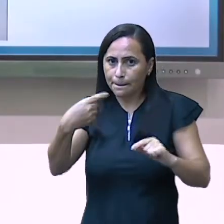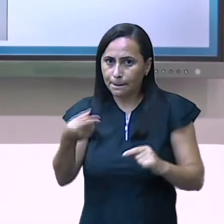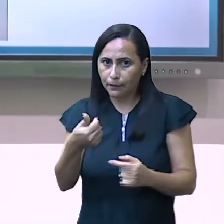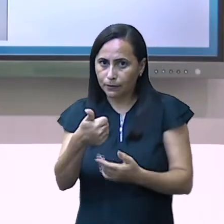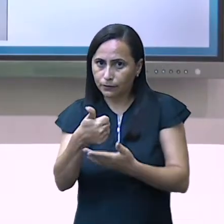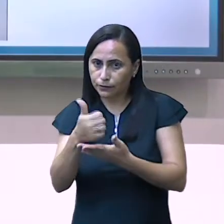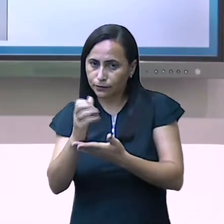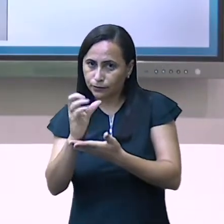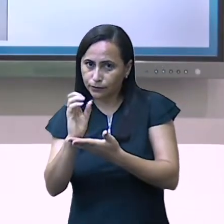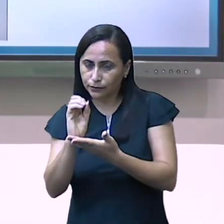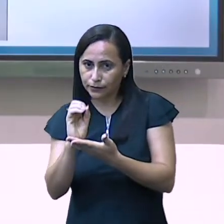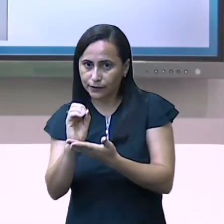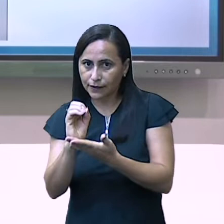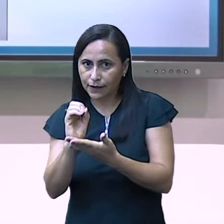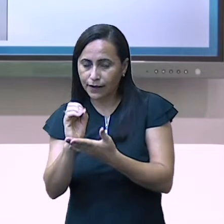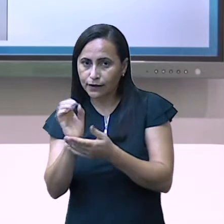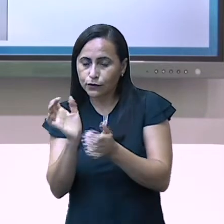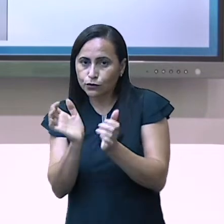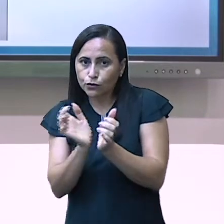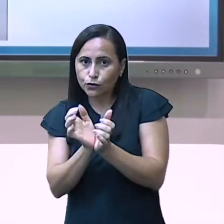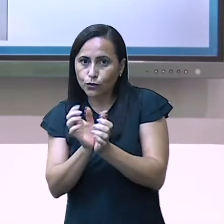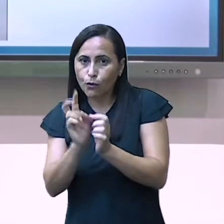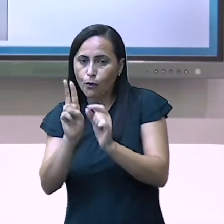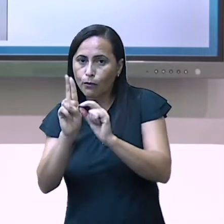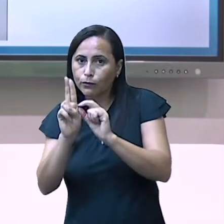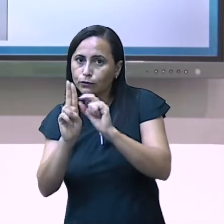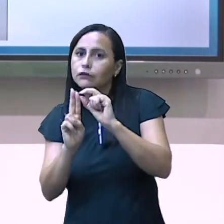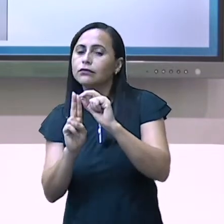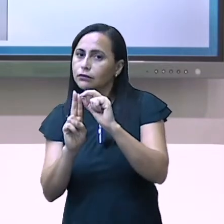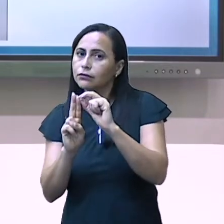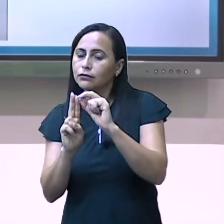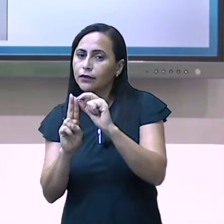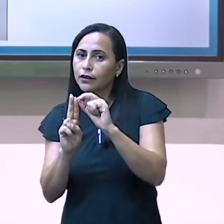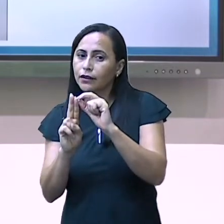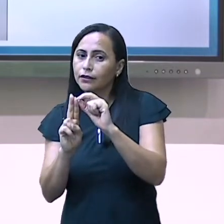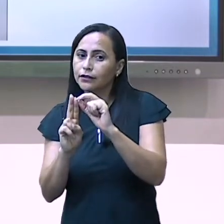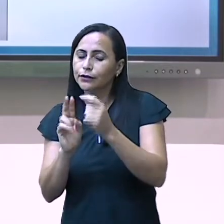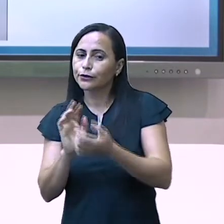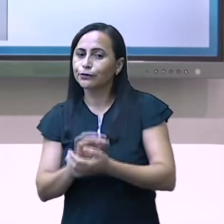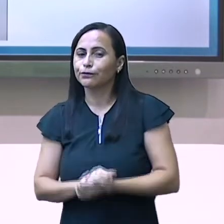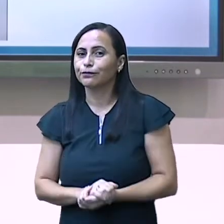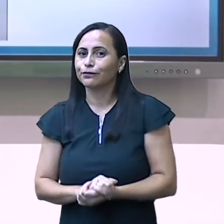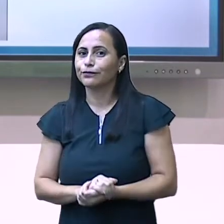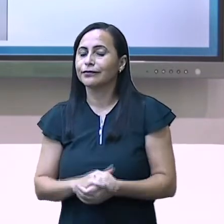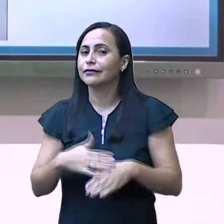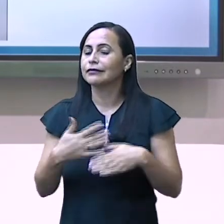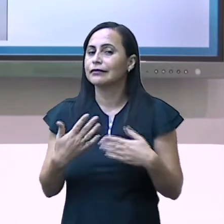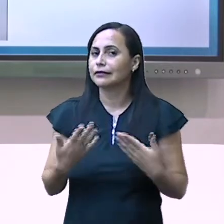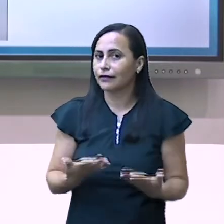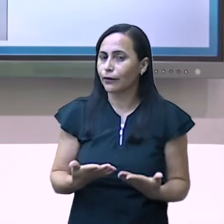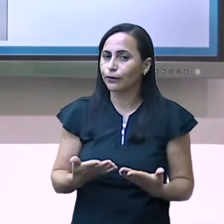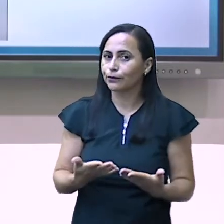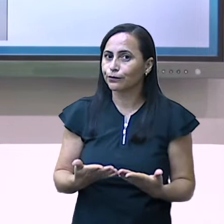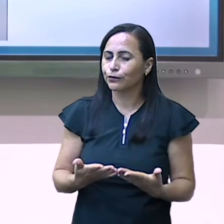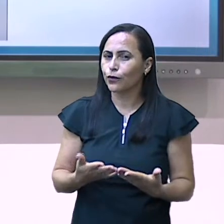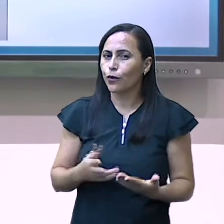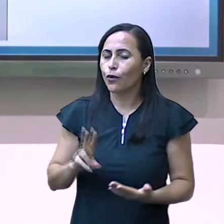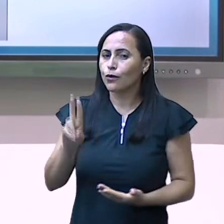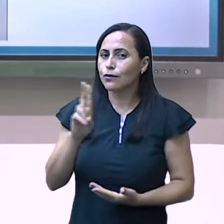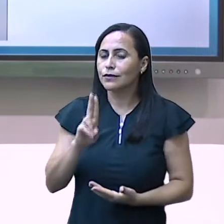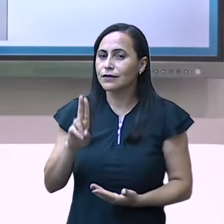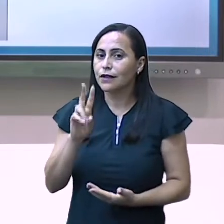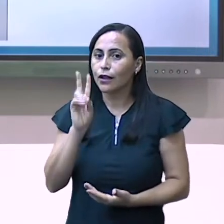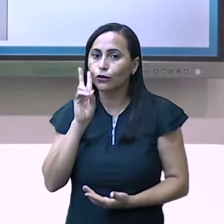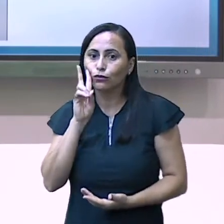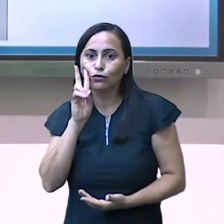eu vou ocupar a ordem da dezena. Mas falando em números, eu utilizei dois algarismos,